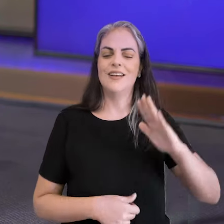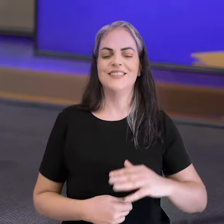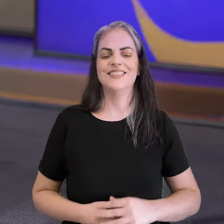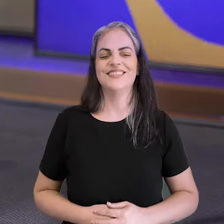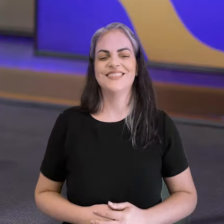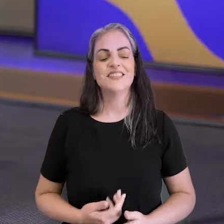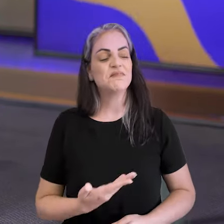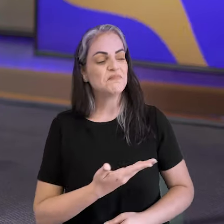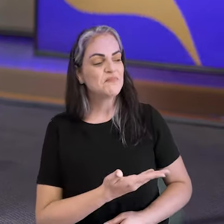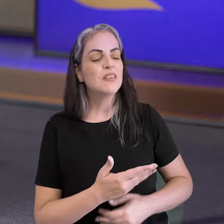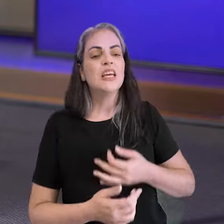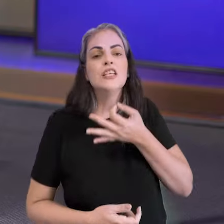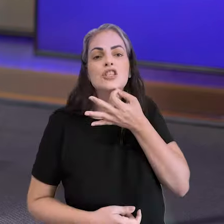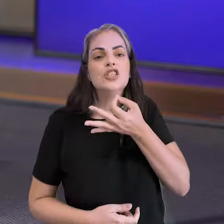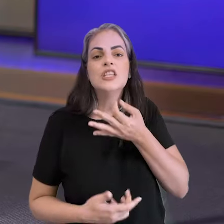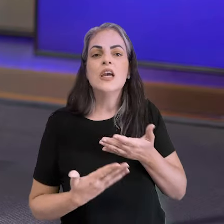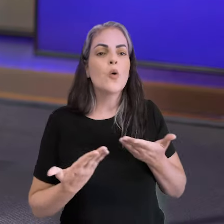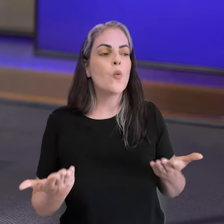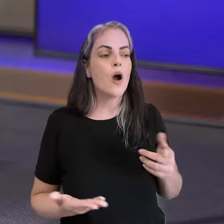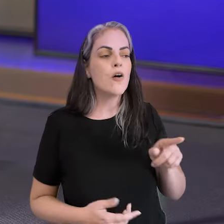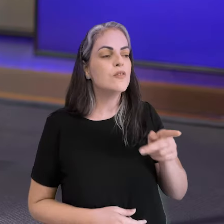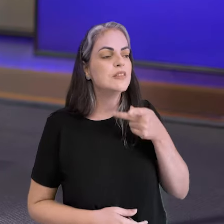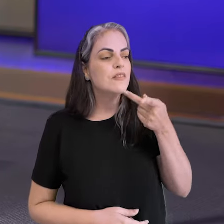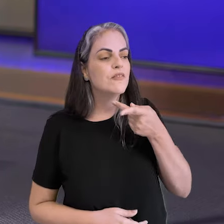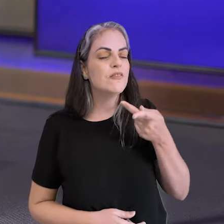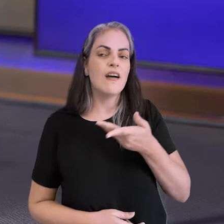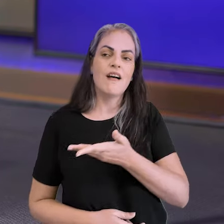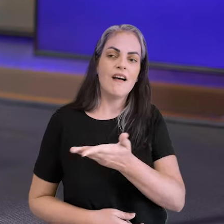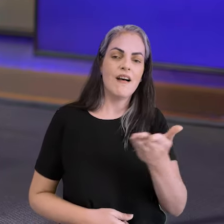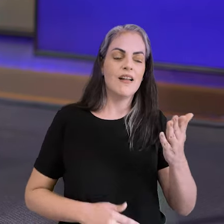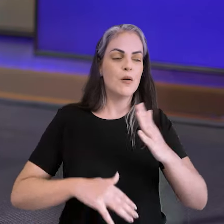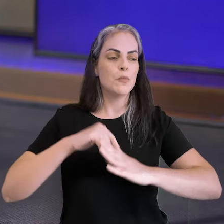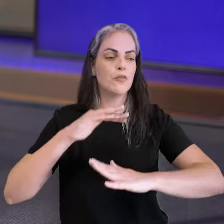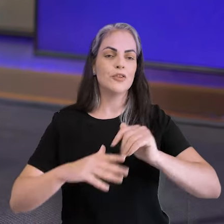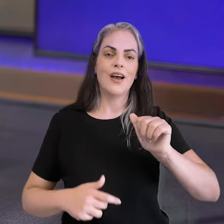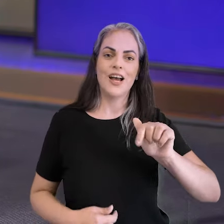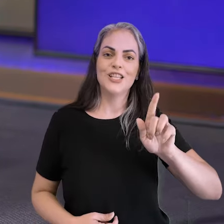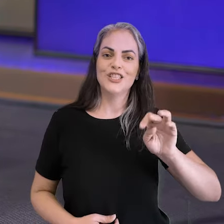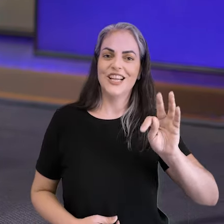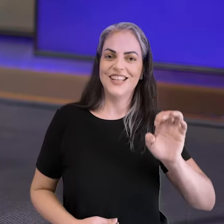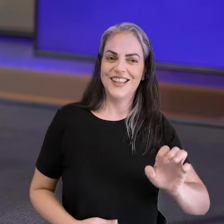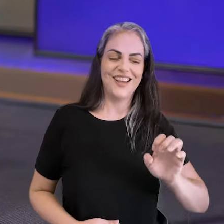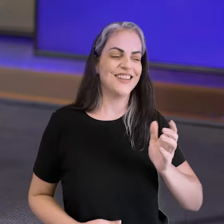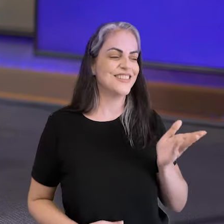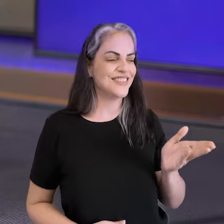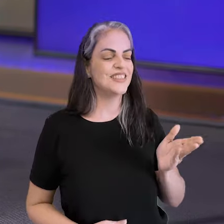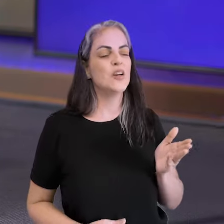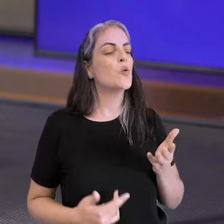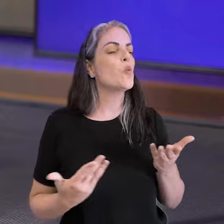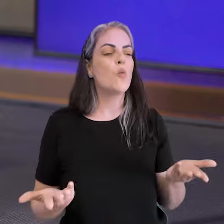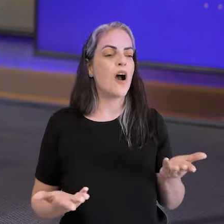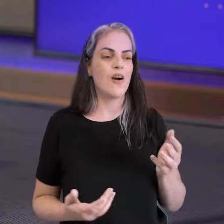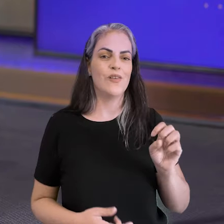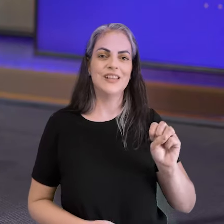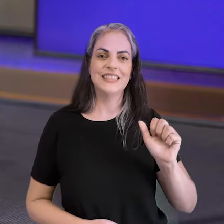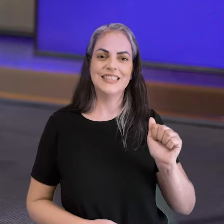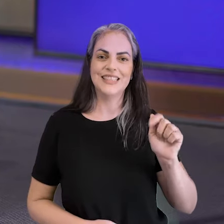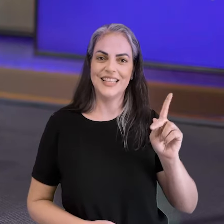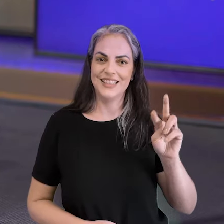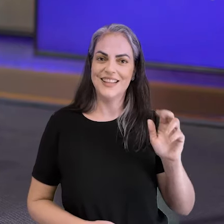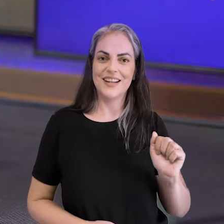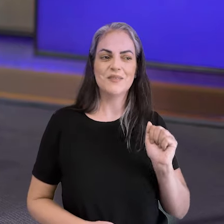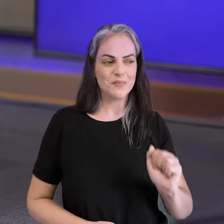E, Sandra, agora é o seu momento de dar uma dica aí para a gente que está nos acompanhando agora, né? Que sugestões você daria para quem está se